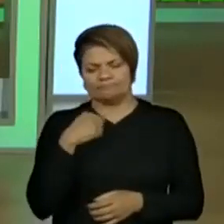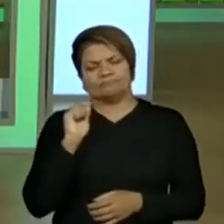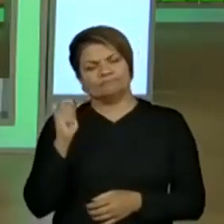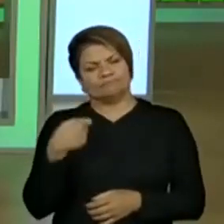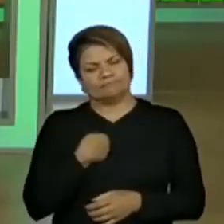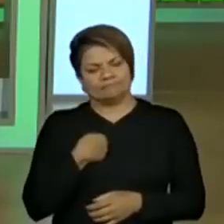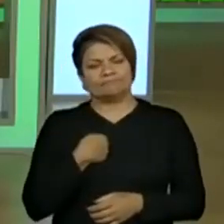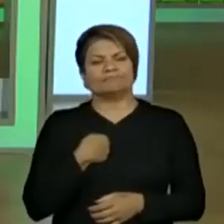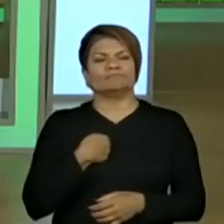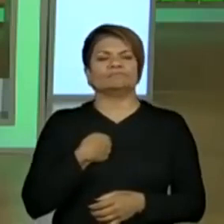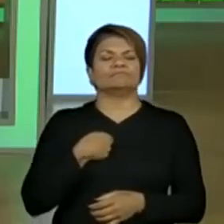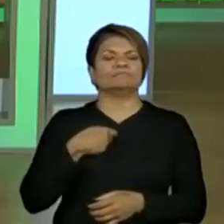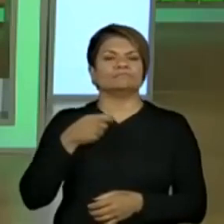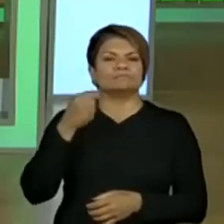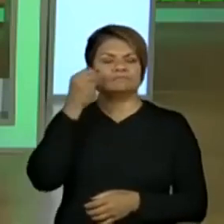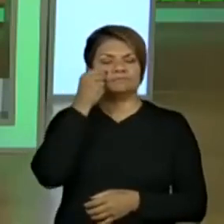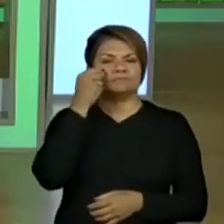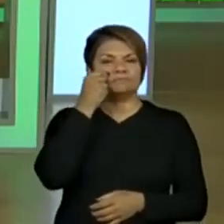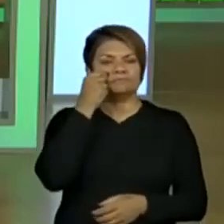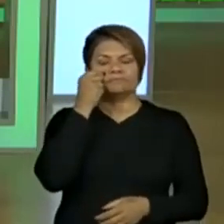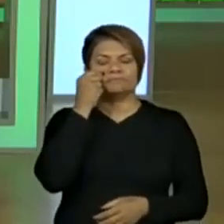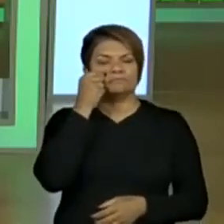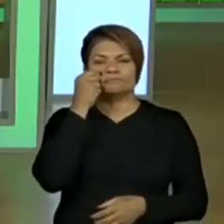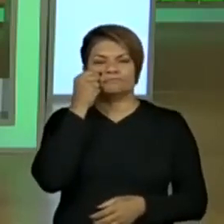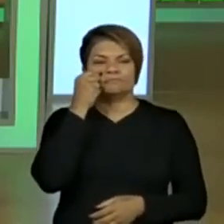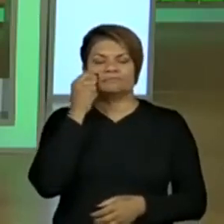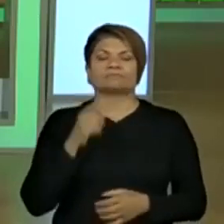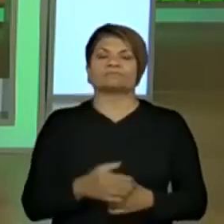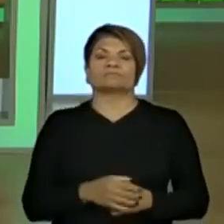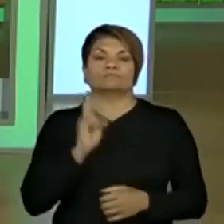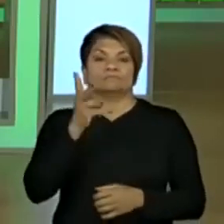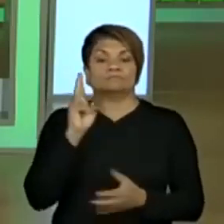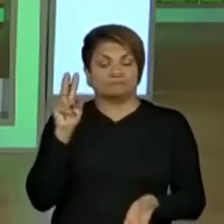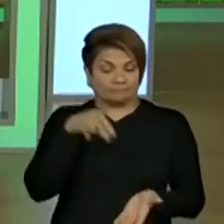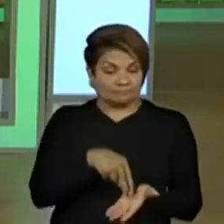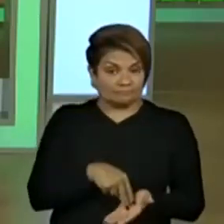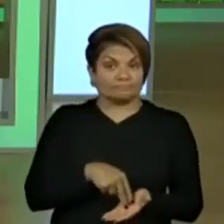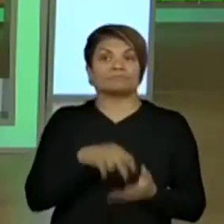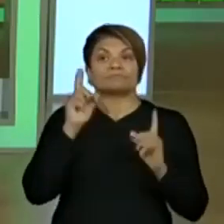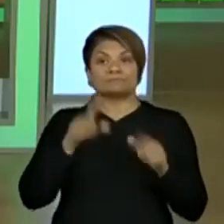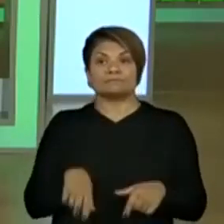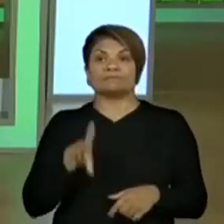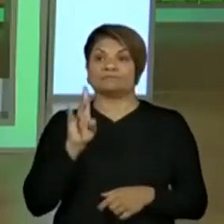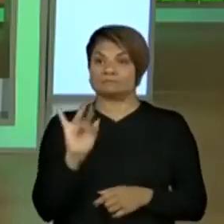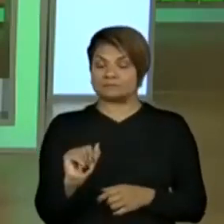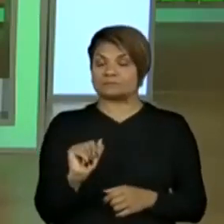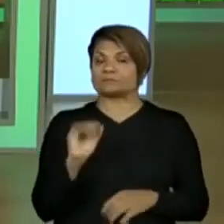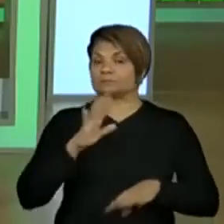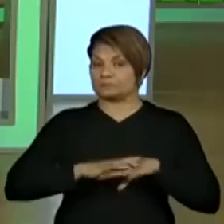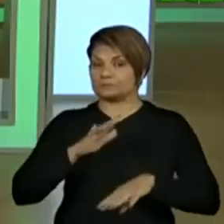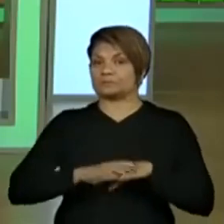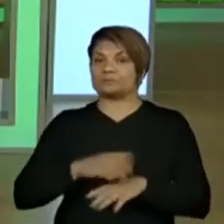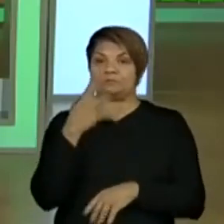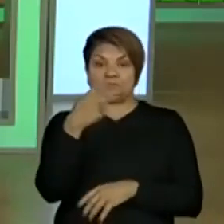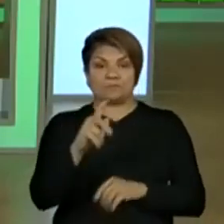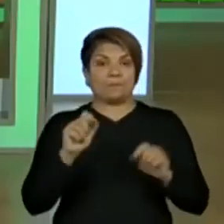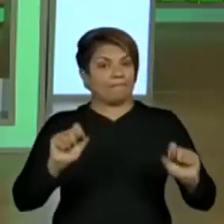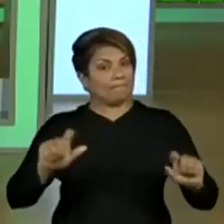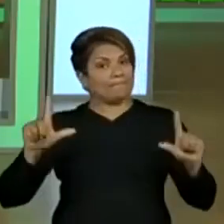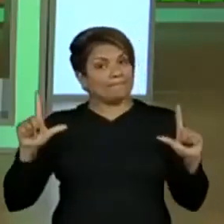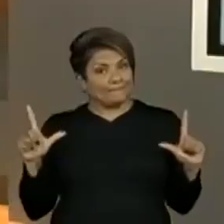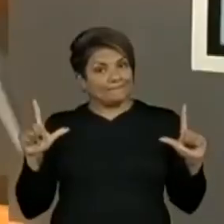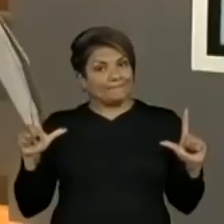professora Aline Gack e toda vez que eu estou na área é porque é dia de matemática na sua telinha.